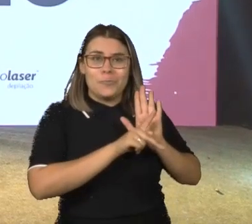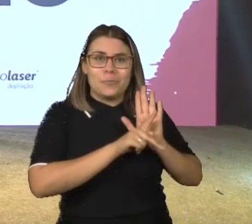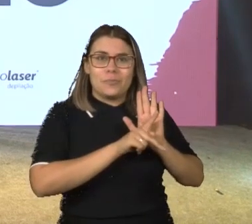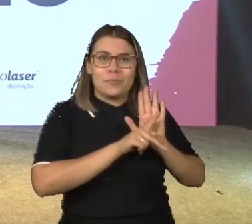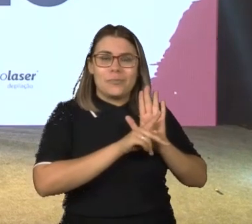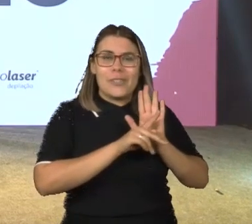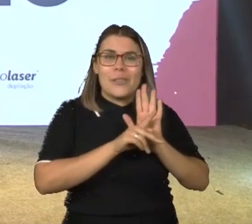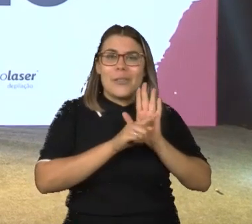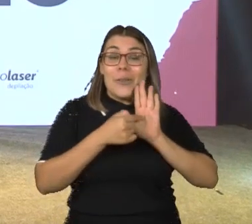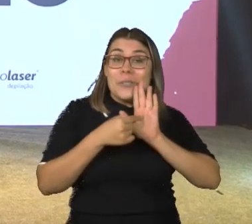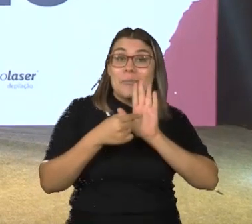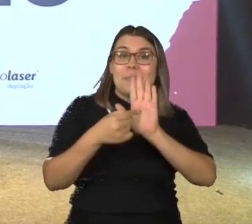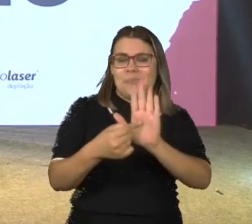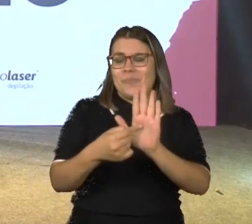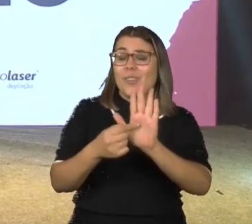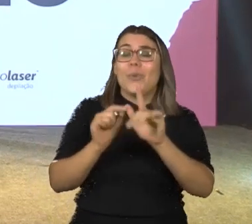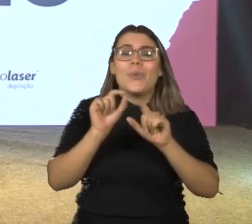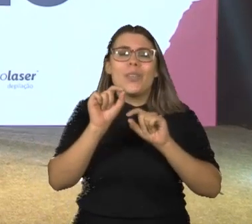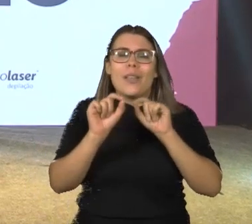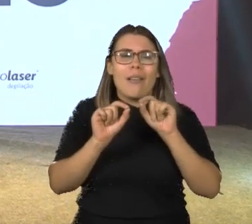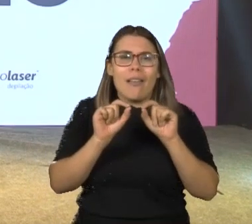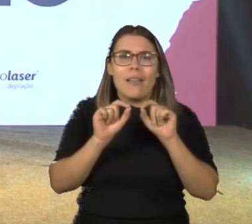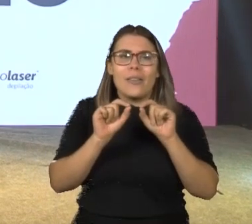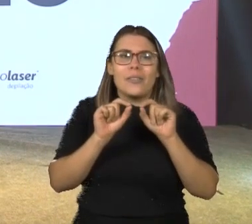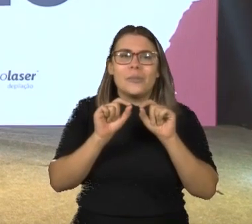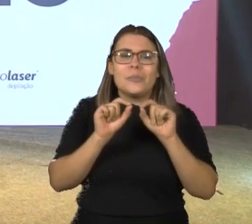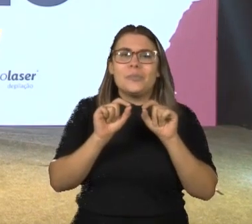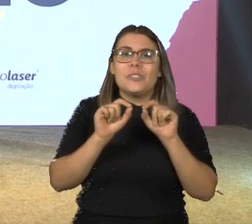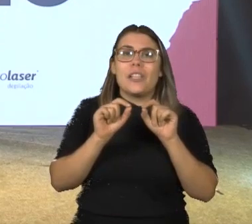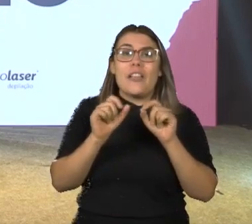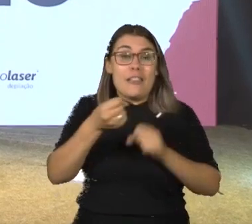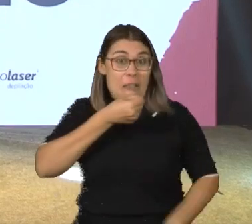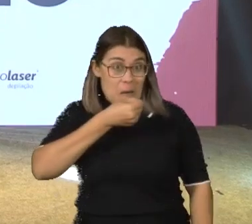e participos de palestras e entrevistas.